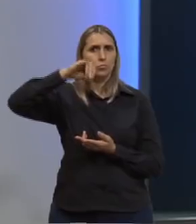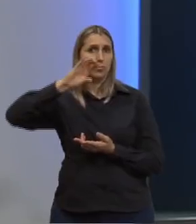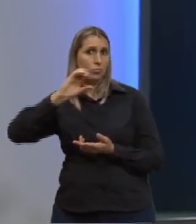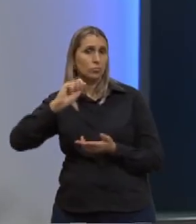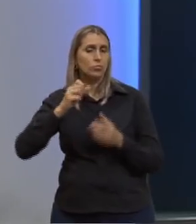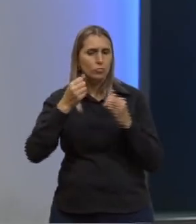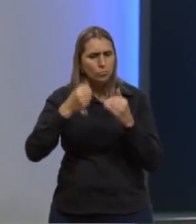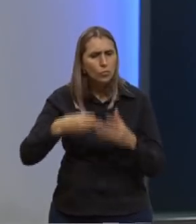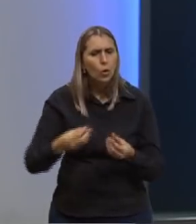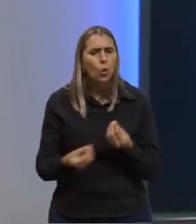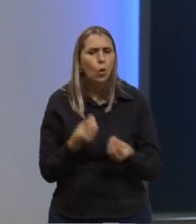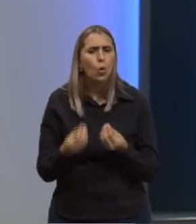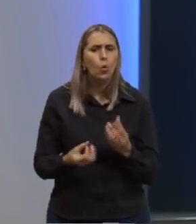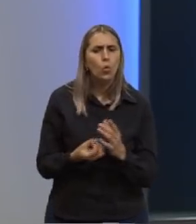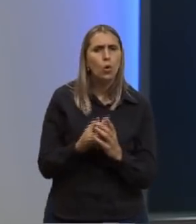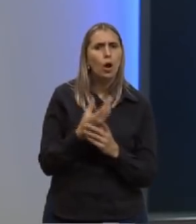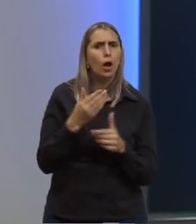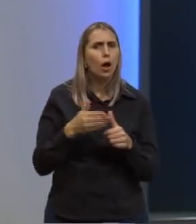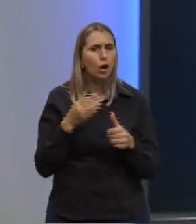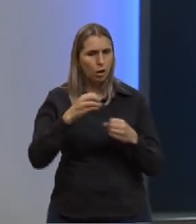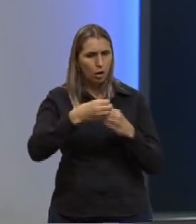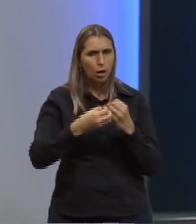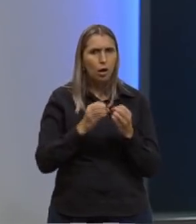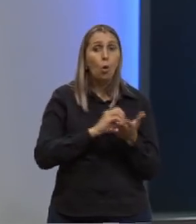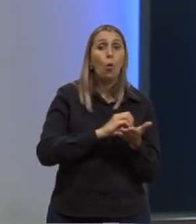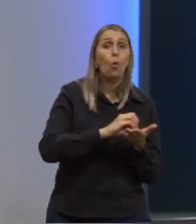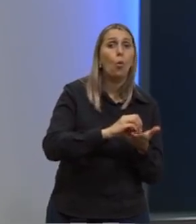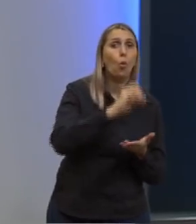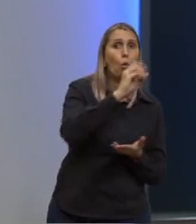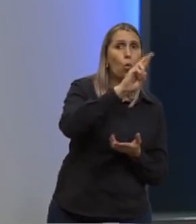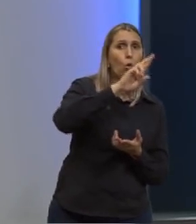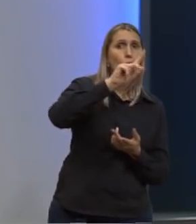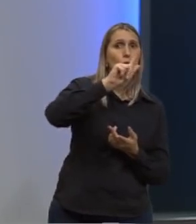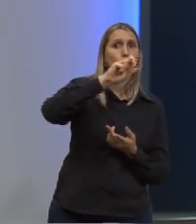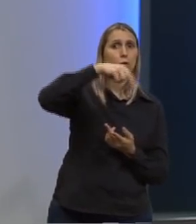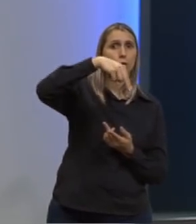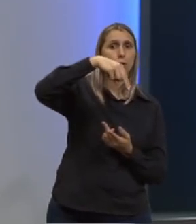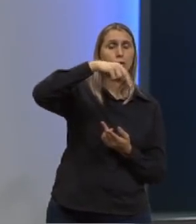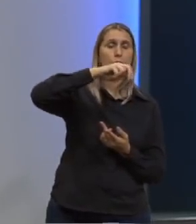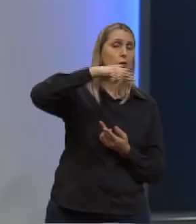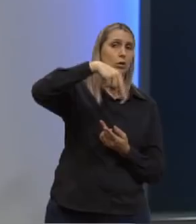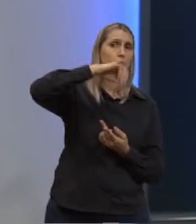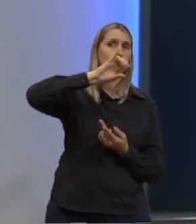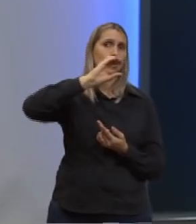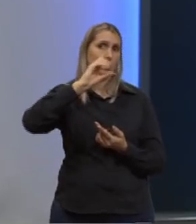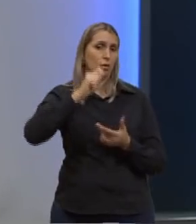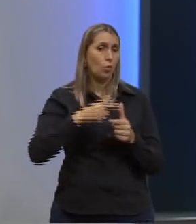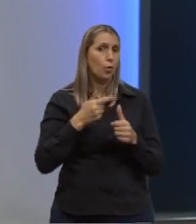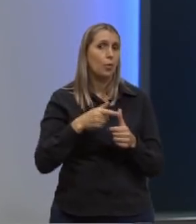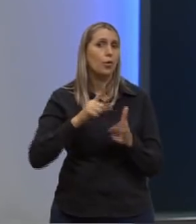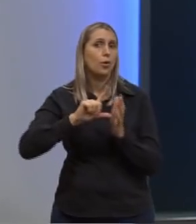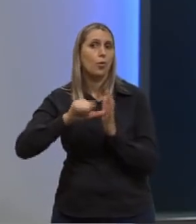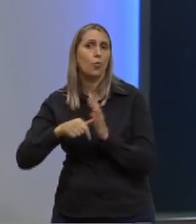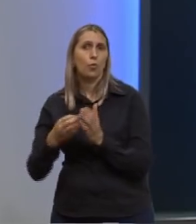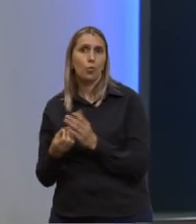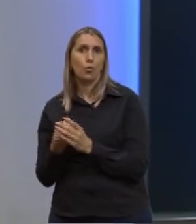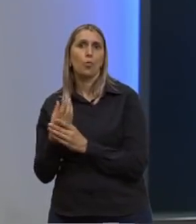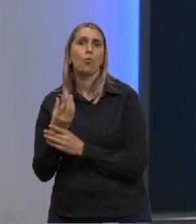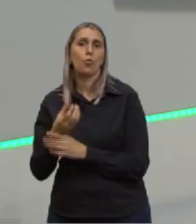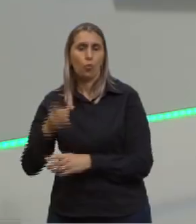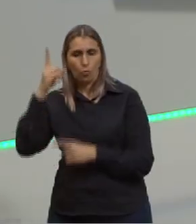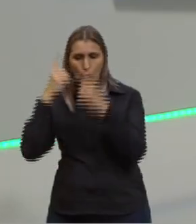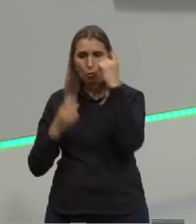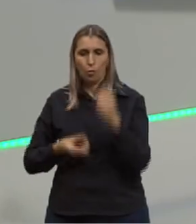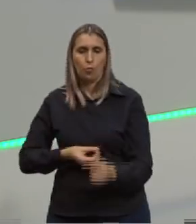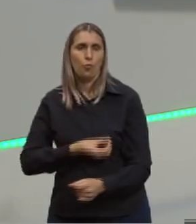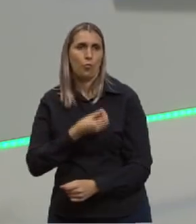surgiram as primeiras moléculas orgânicas, que seria, então, o primeiro passo para depois surgirem os seres vivos.